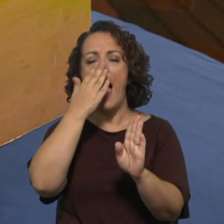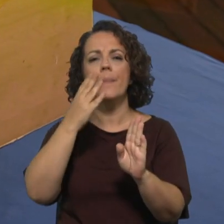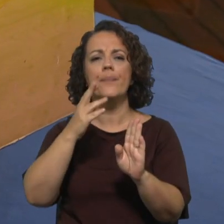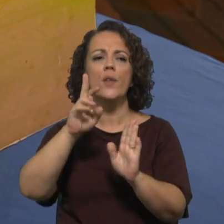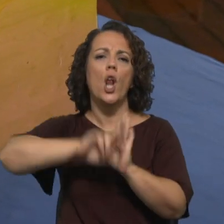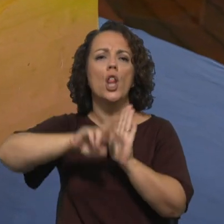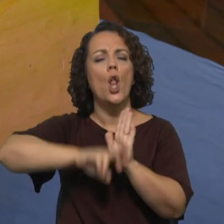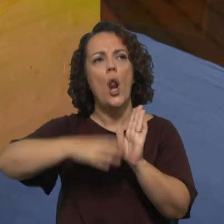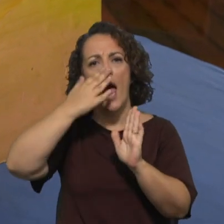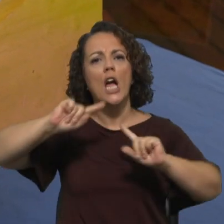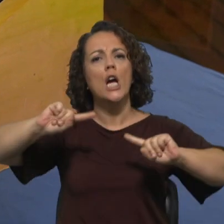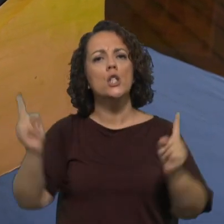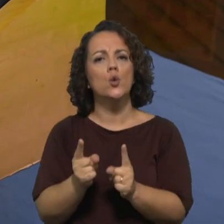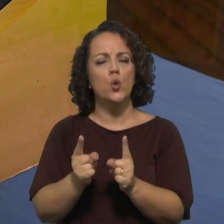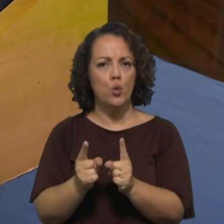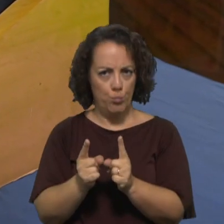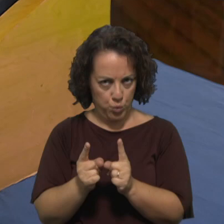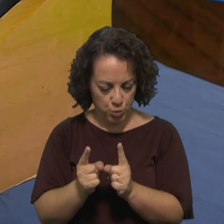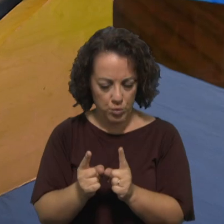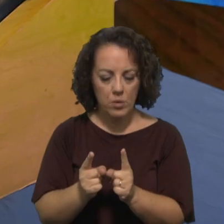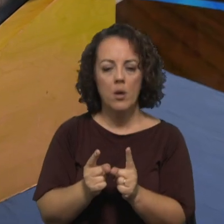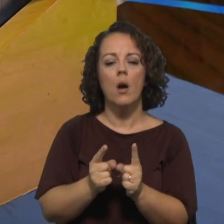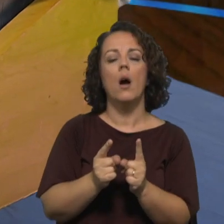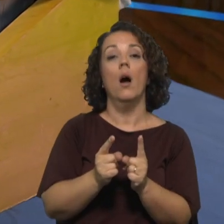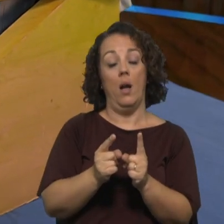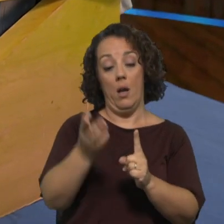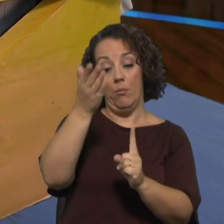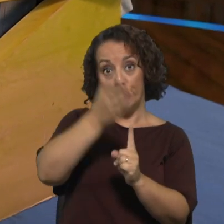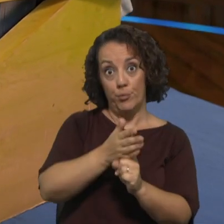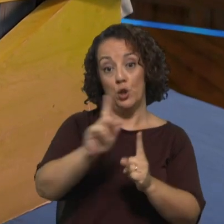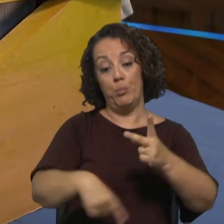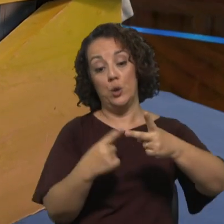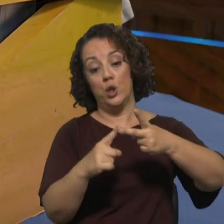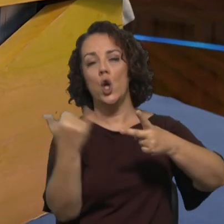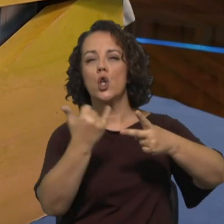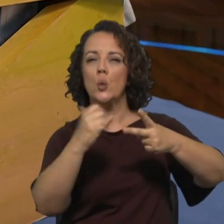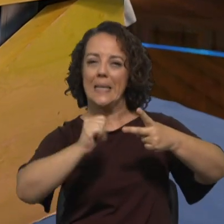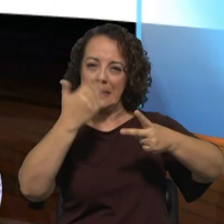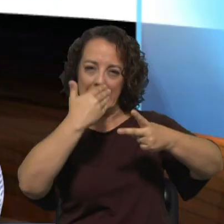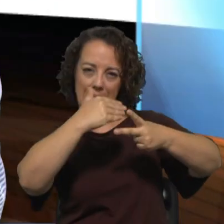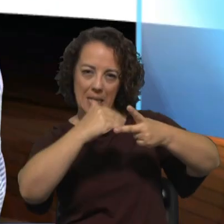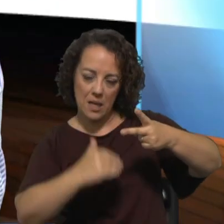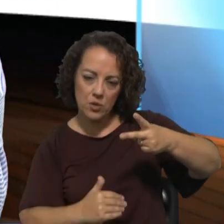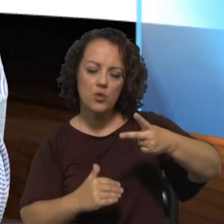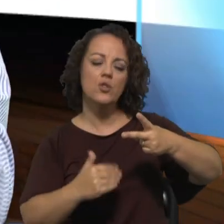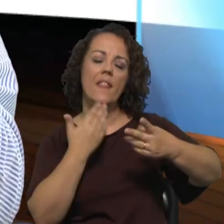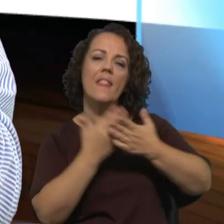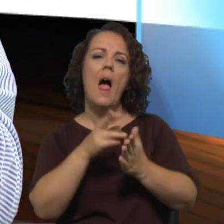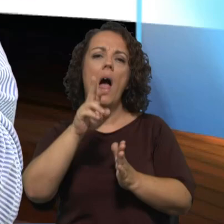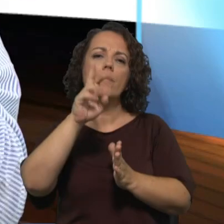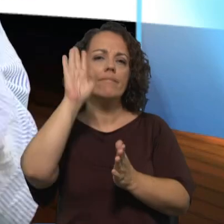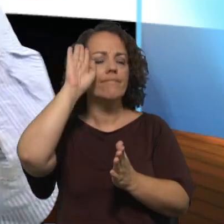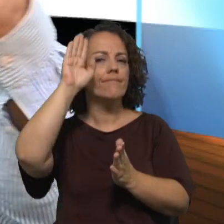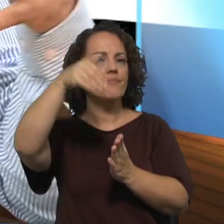que depois é trabalhado na segunda metade do mês para depois sair num relatório final que inspira o Papa para escrever algo aqui nós